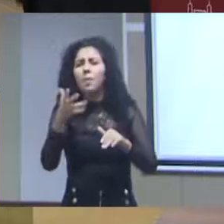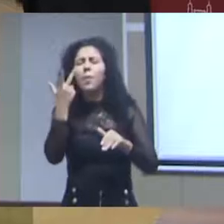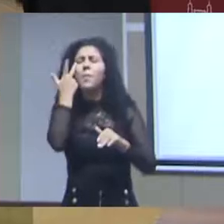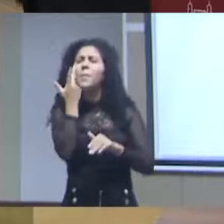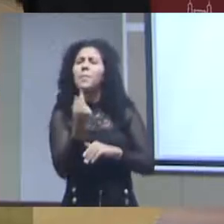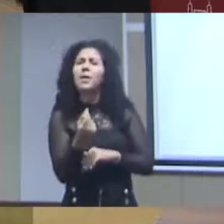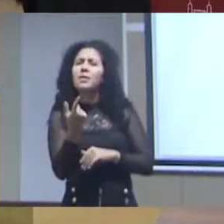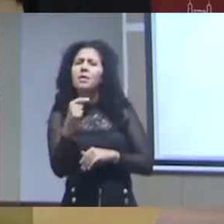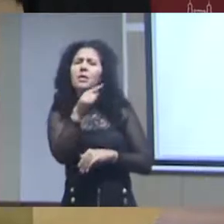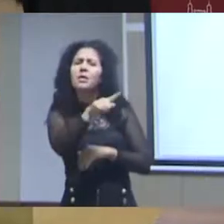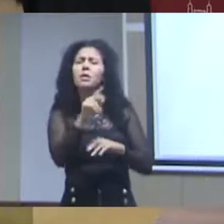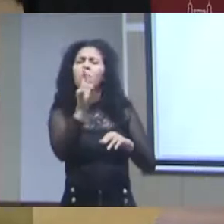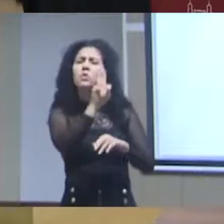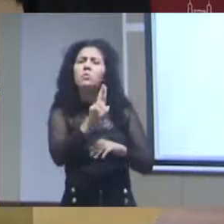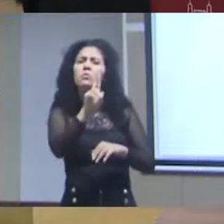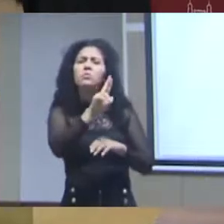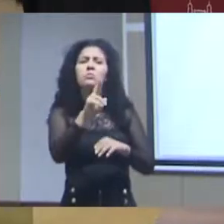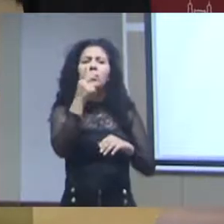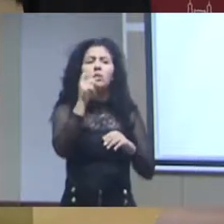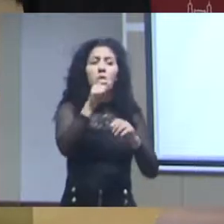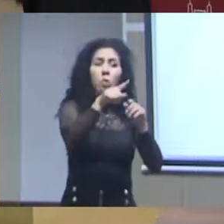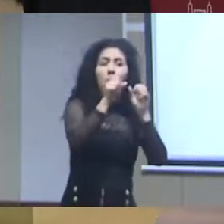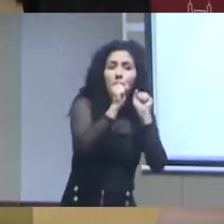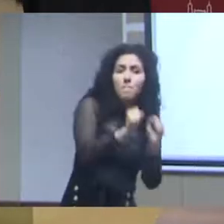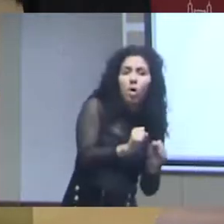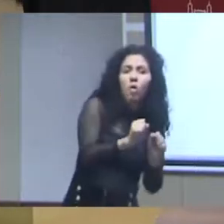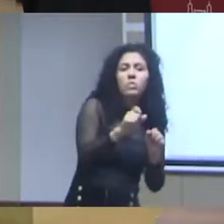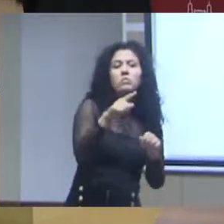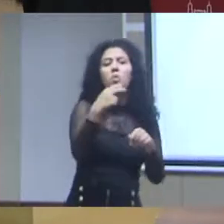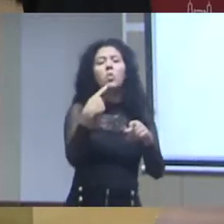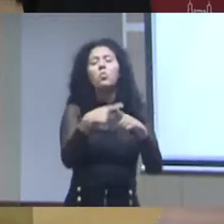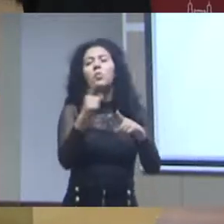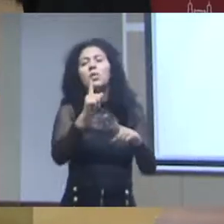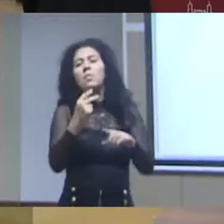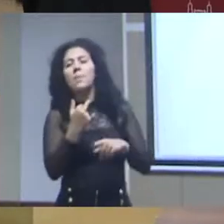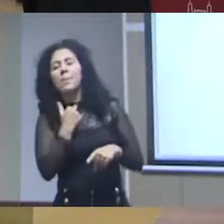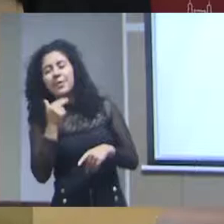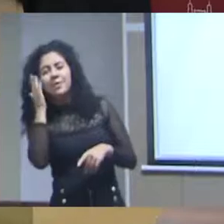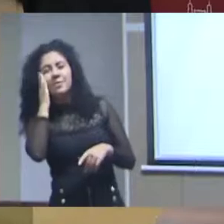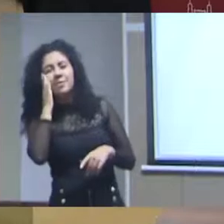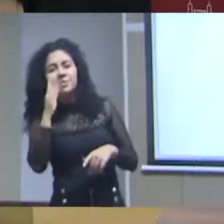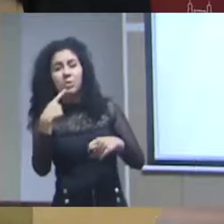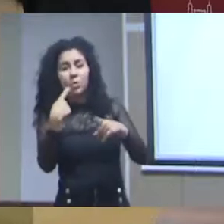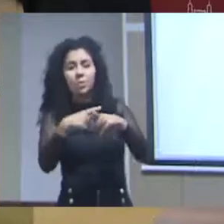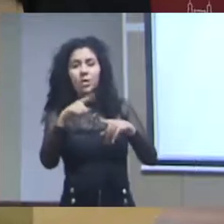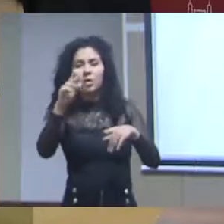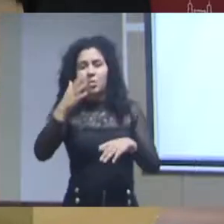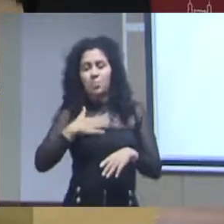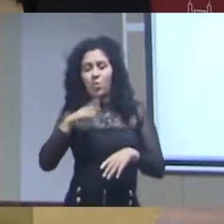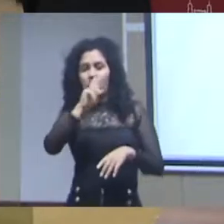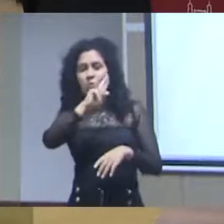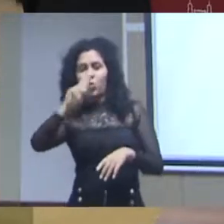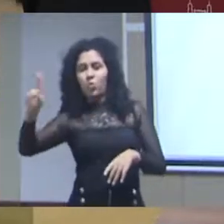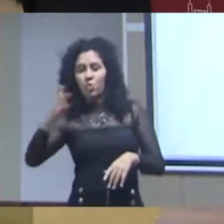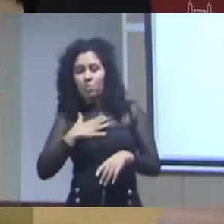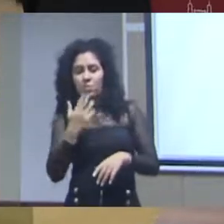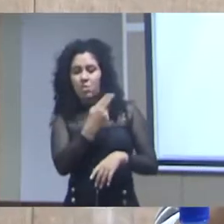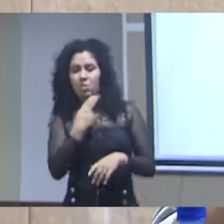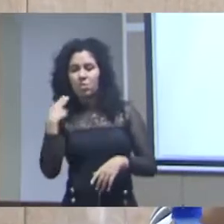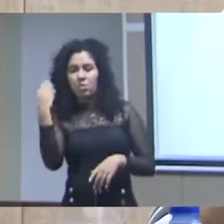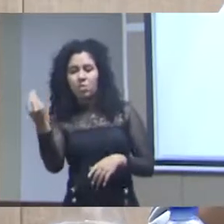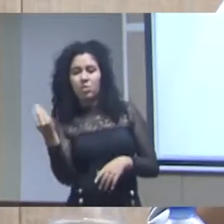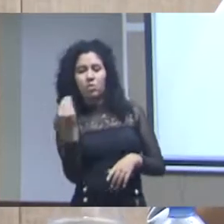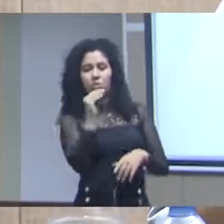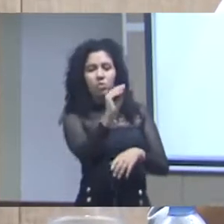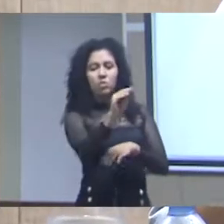meu nome o que as pessoas vão dizer então quando você diz para que pode ser utilizado e para que não pode ser utilizado você tem um ganho a outra questão é a